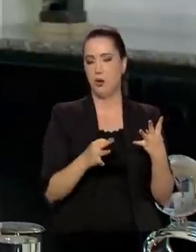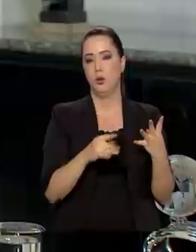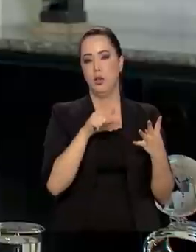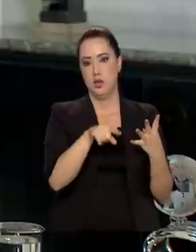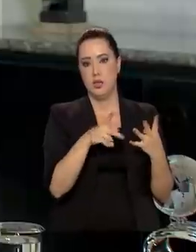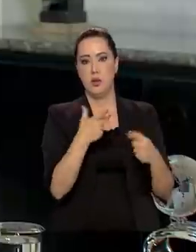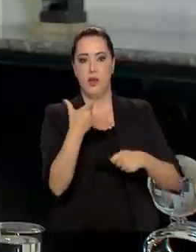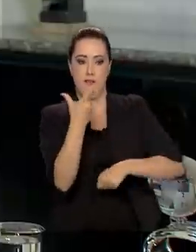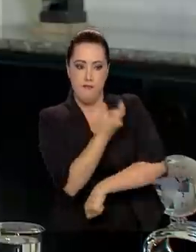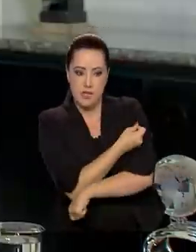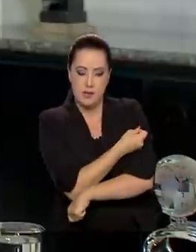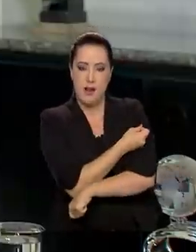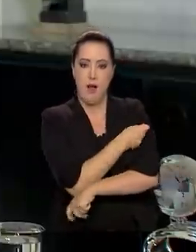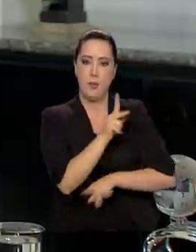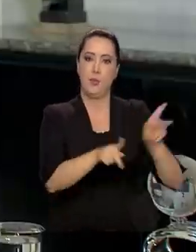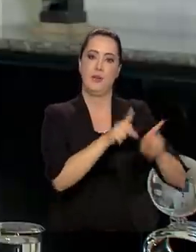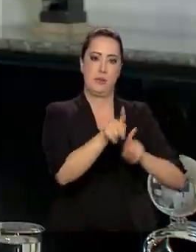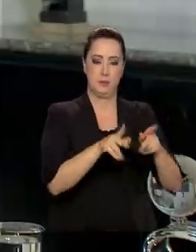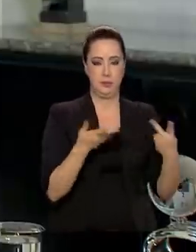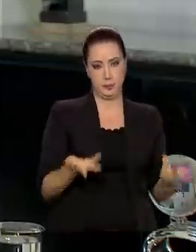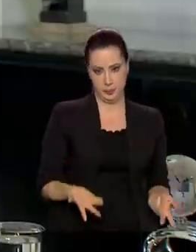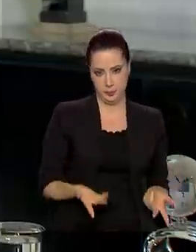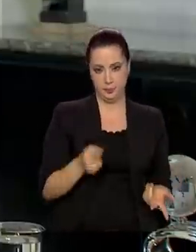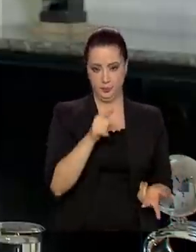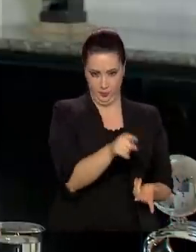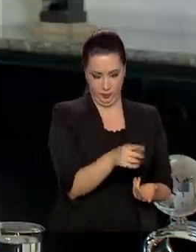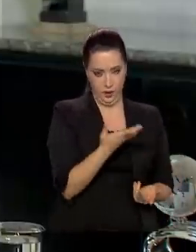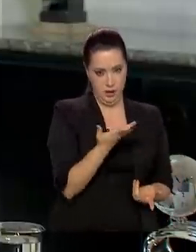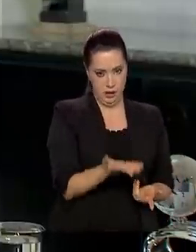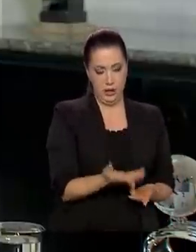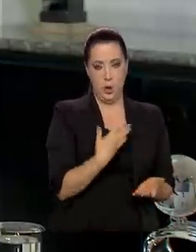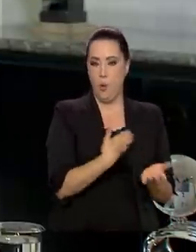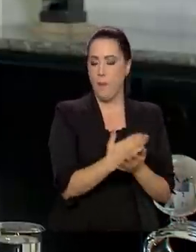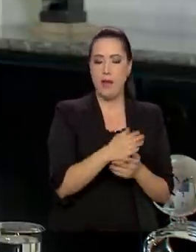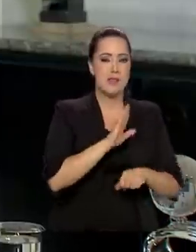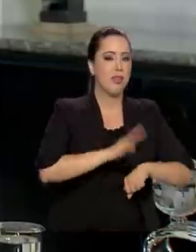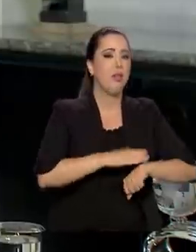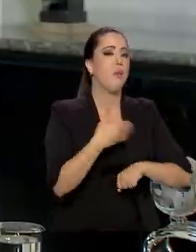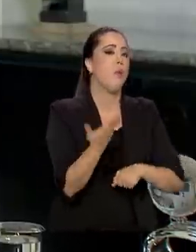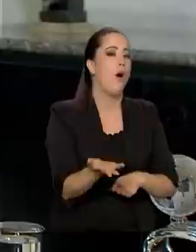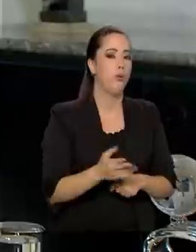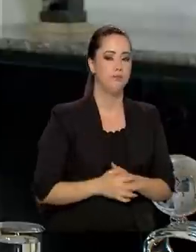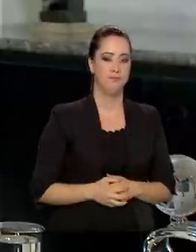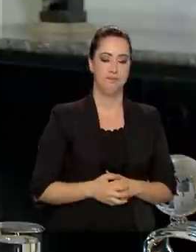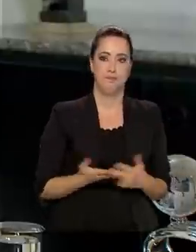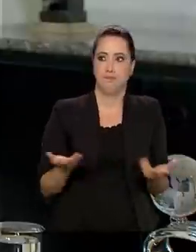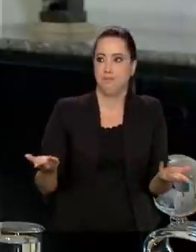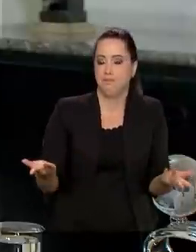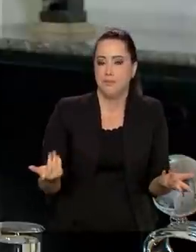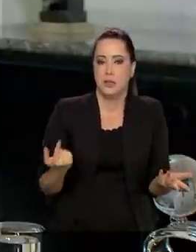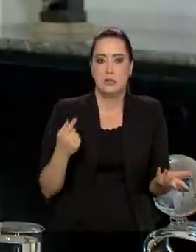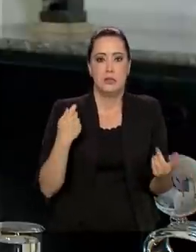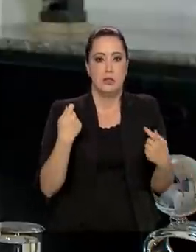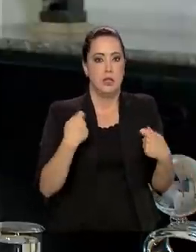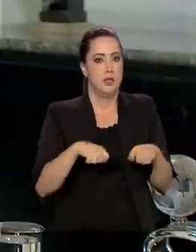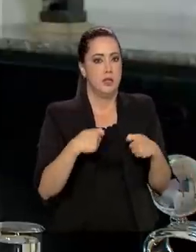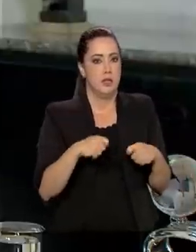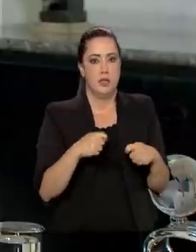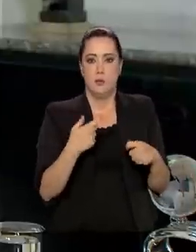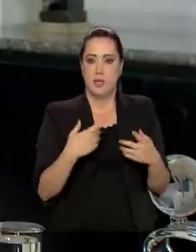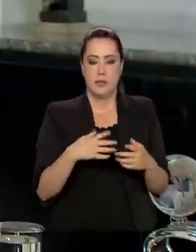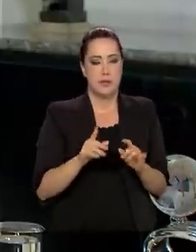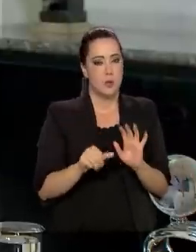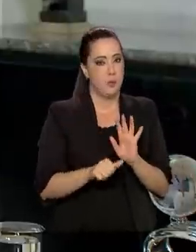E essa execução propriamente dita, ela vai começar quando? Quando eu receber o binômio vacina e